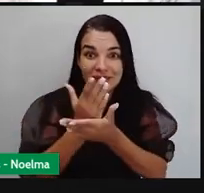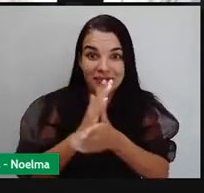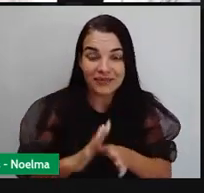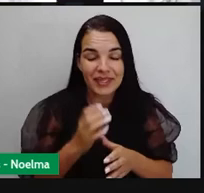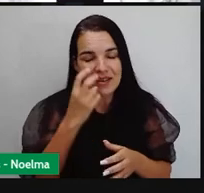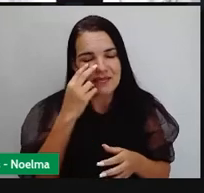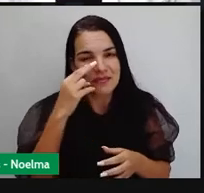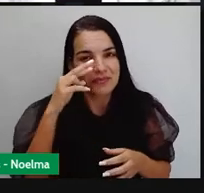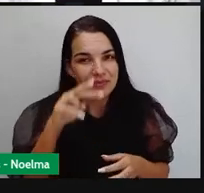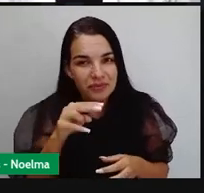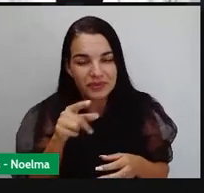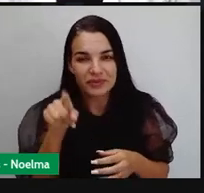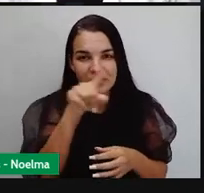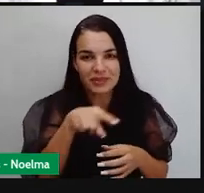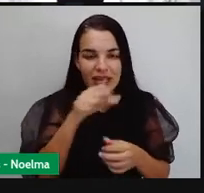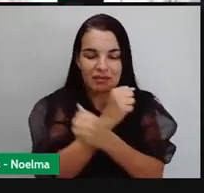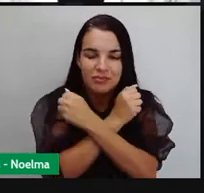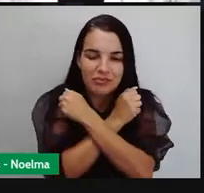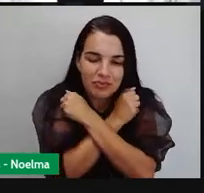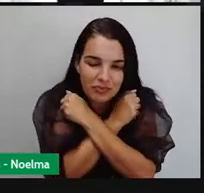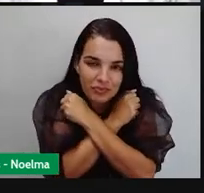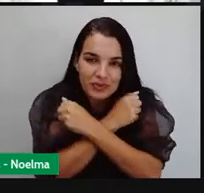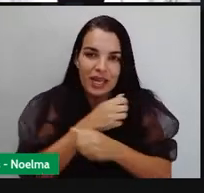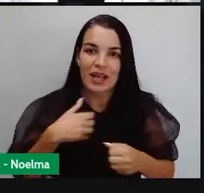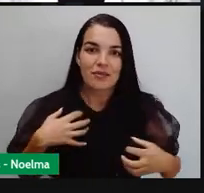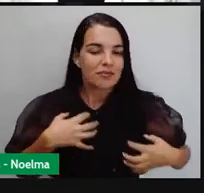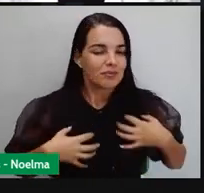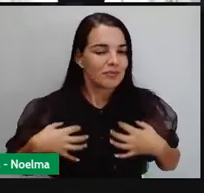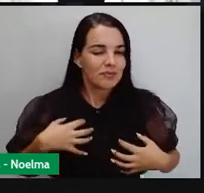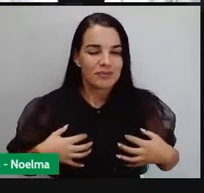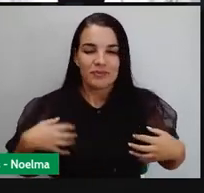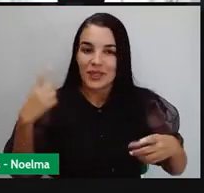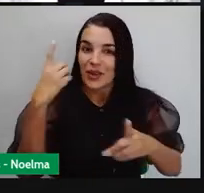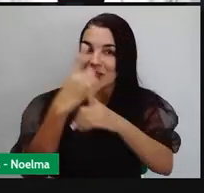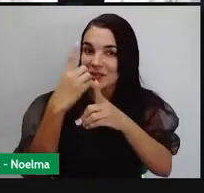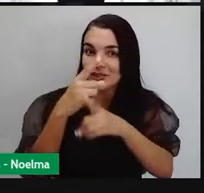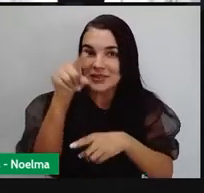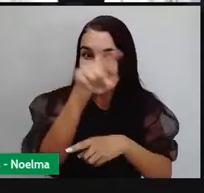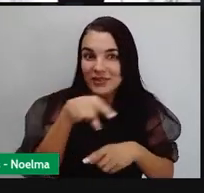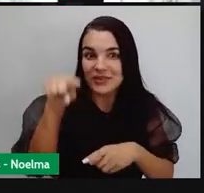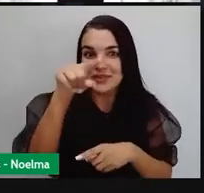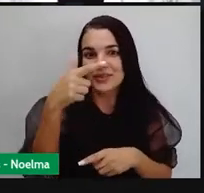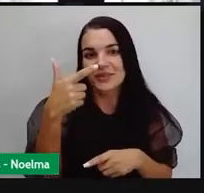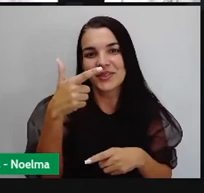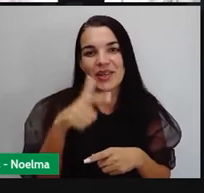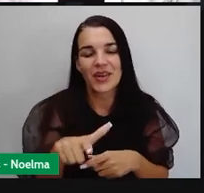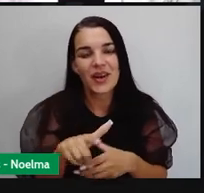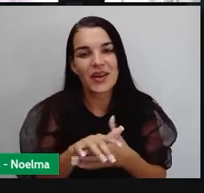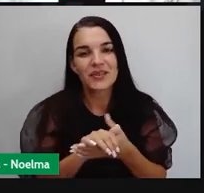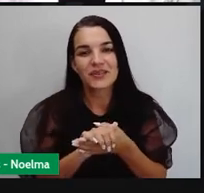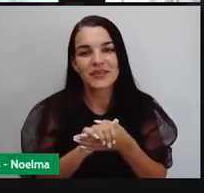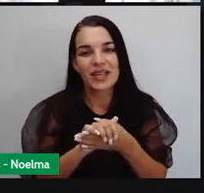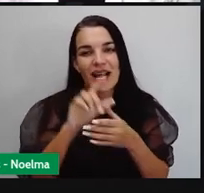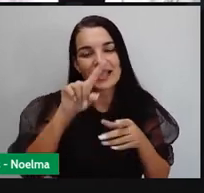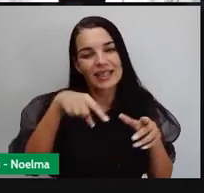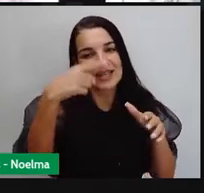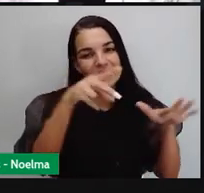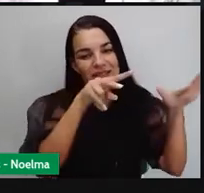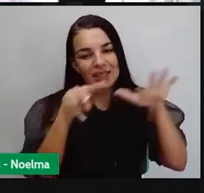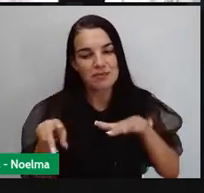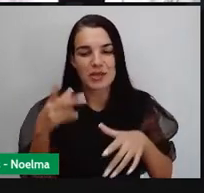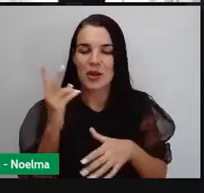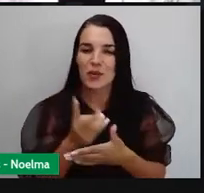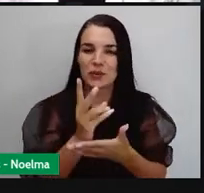vê-los. Eu deixo o meu abraço. Estou ansioso para encontrá-los de novo. E semana que vem a gente